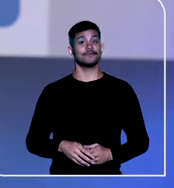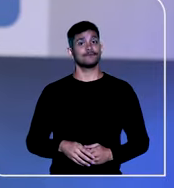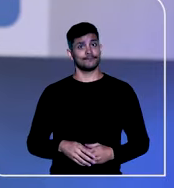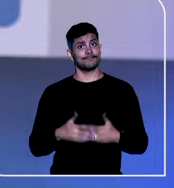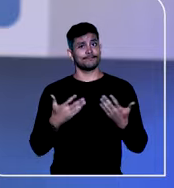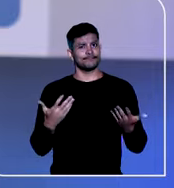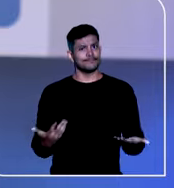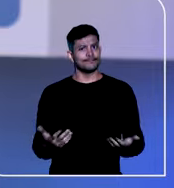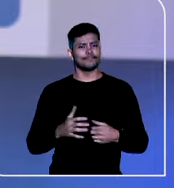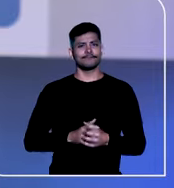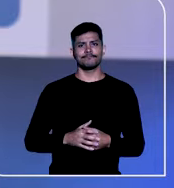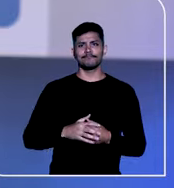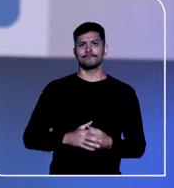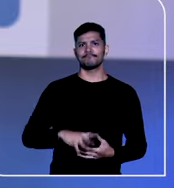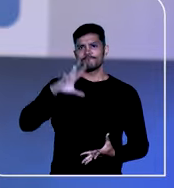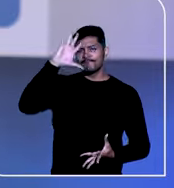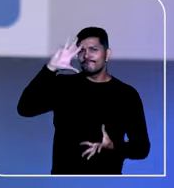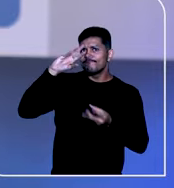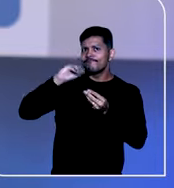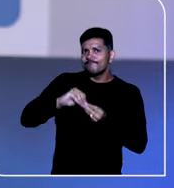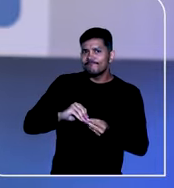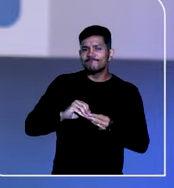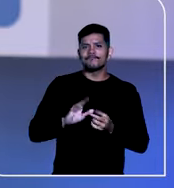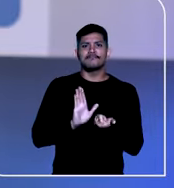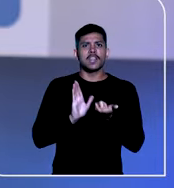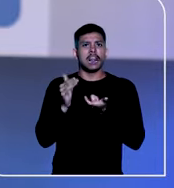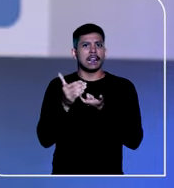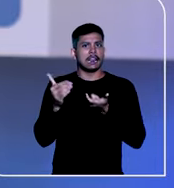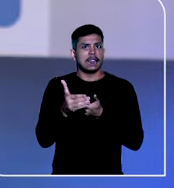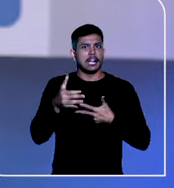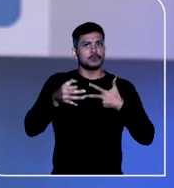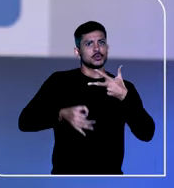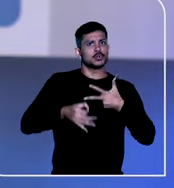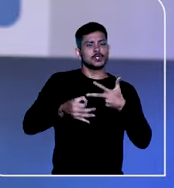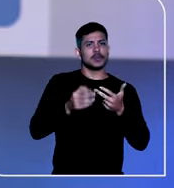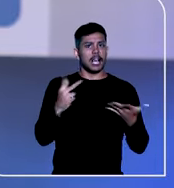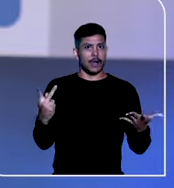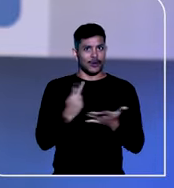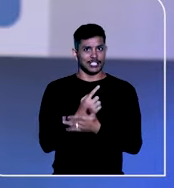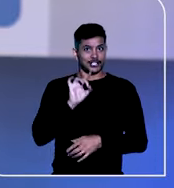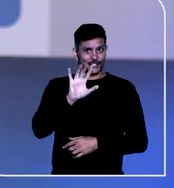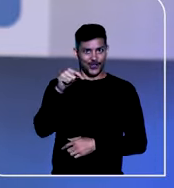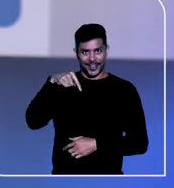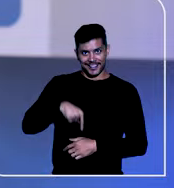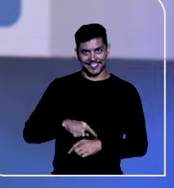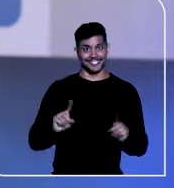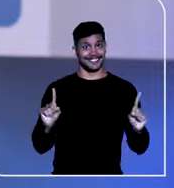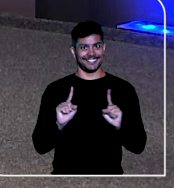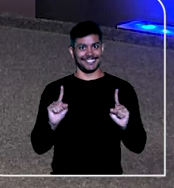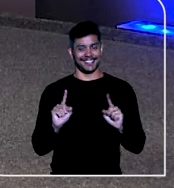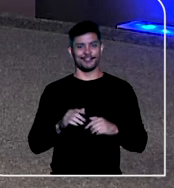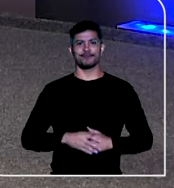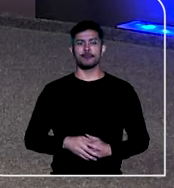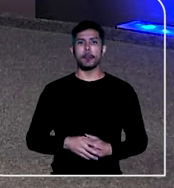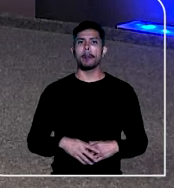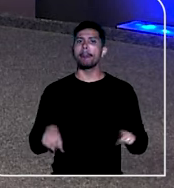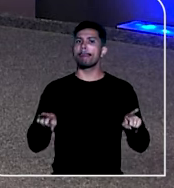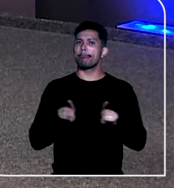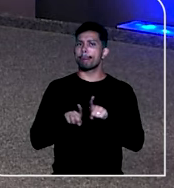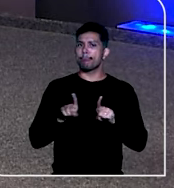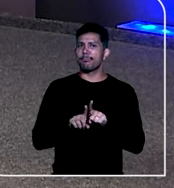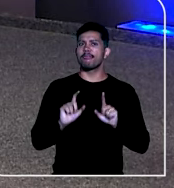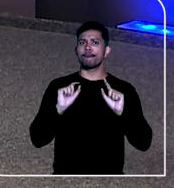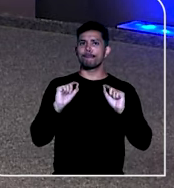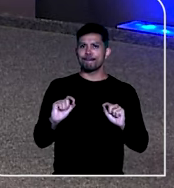E a tradução de termos jurídicos não está disponível apenas no nosso programa. Também temos